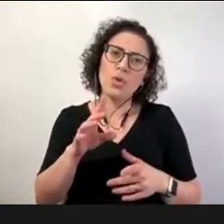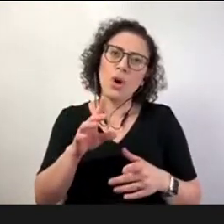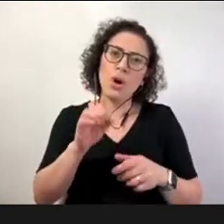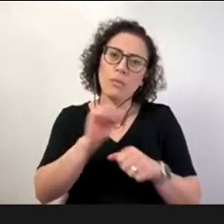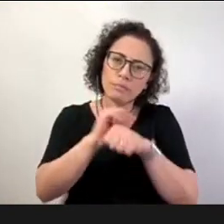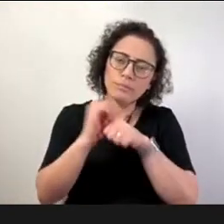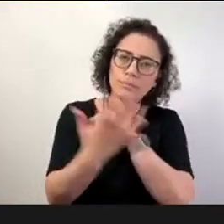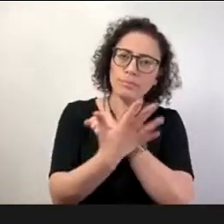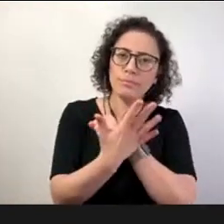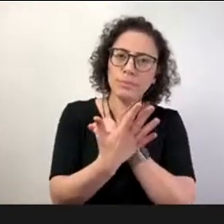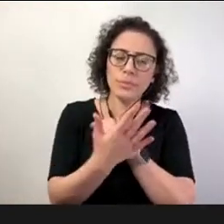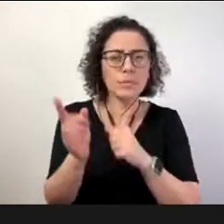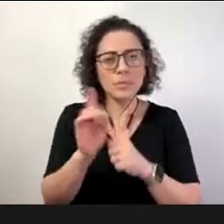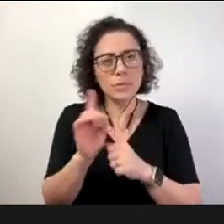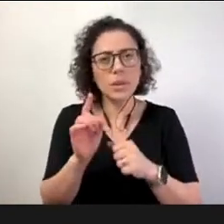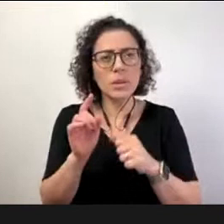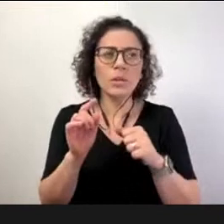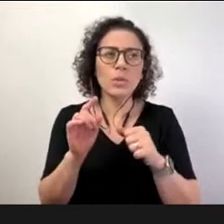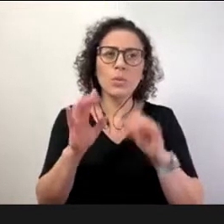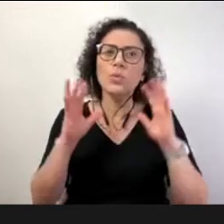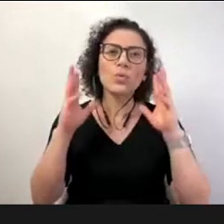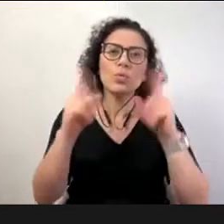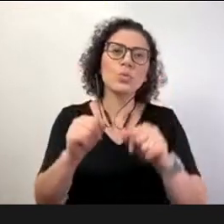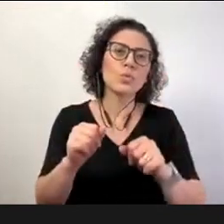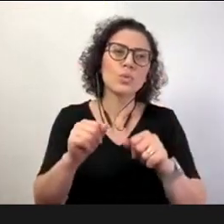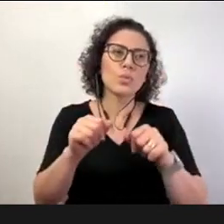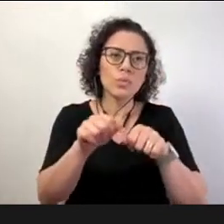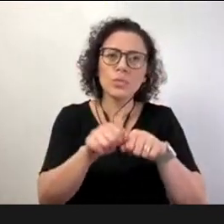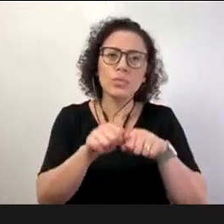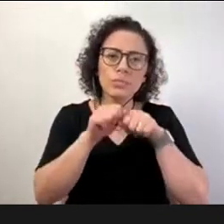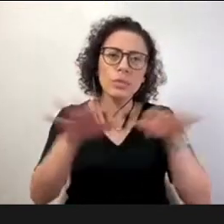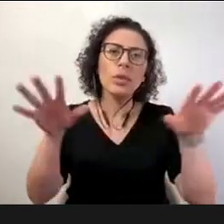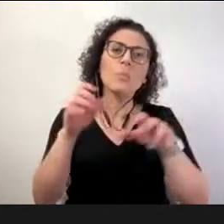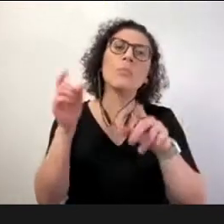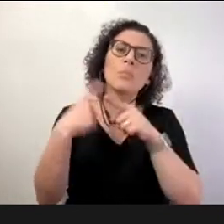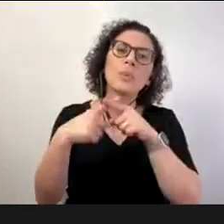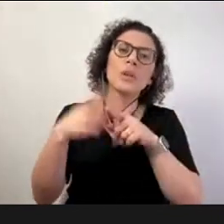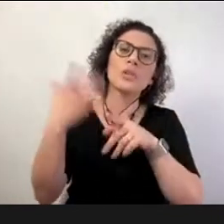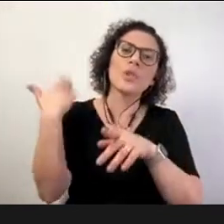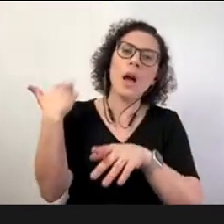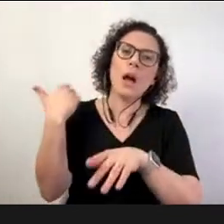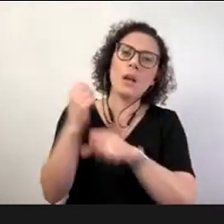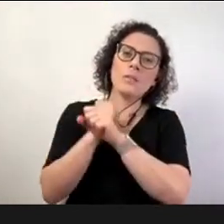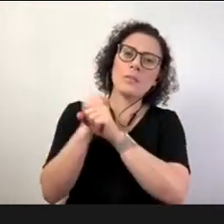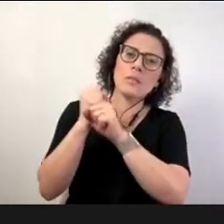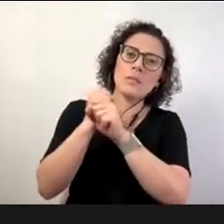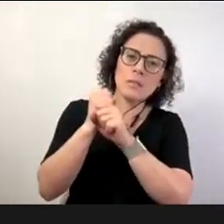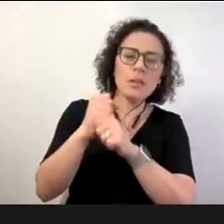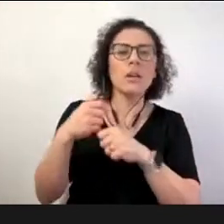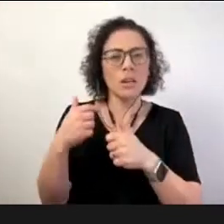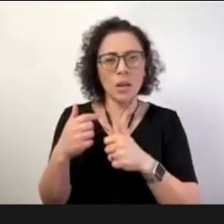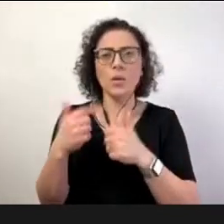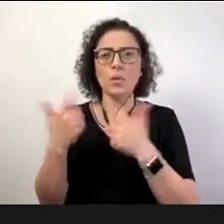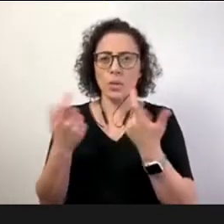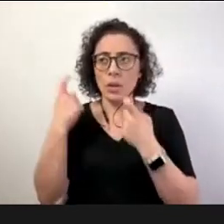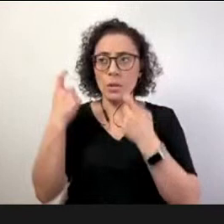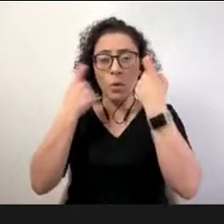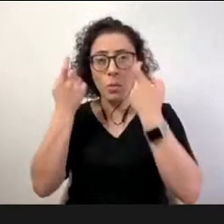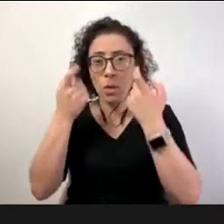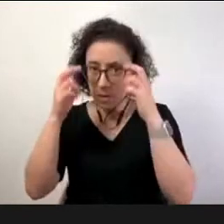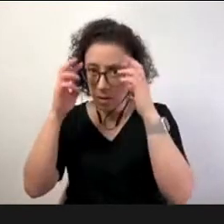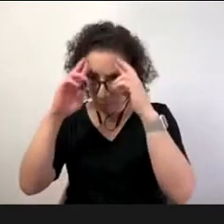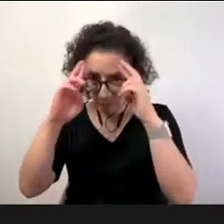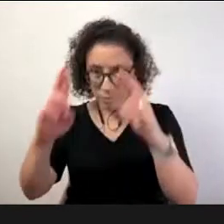de forma geral como a gente vem já há alguns anos preocupado em atuar então considerando o modelo pedagógico